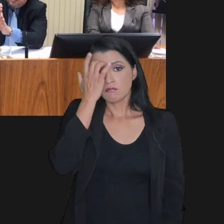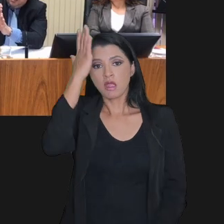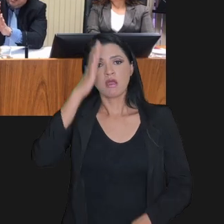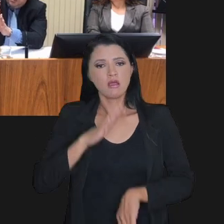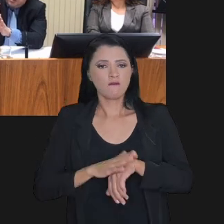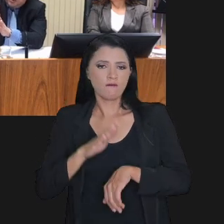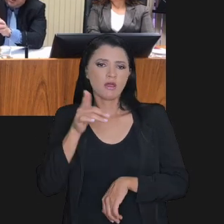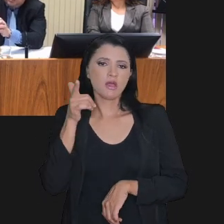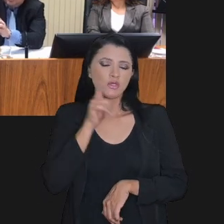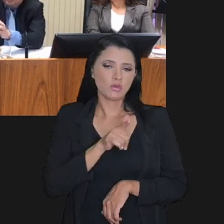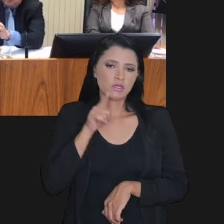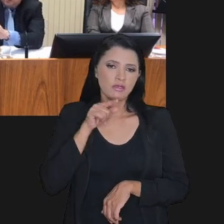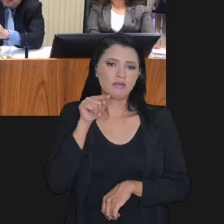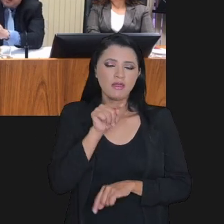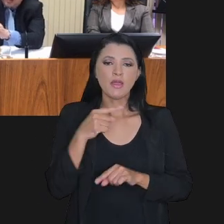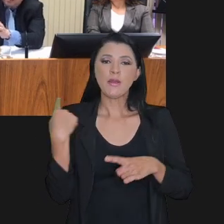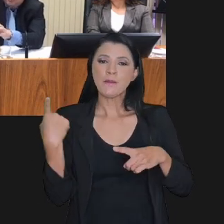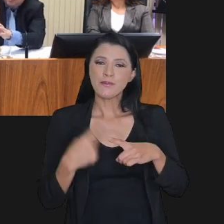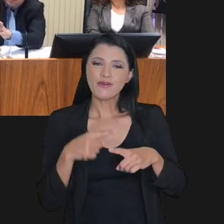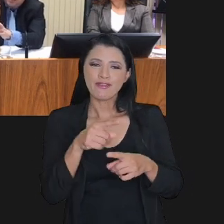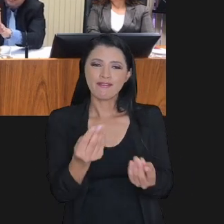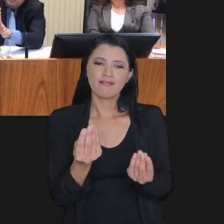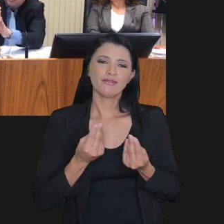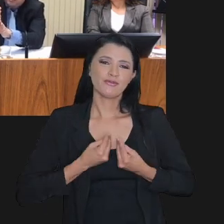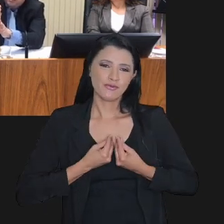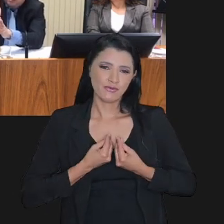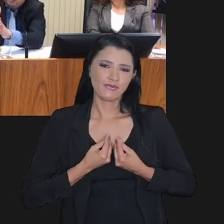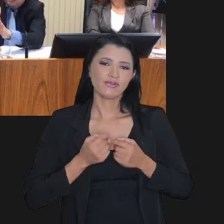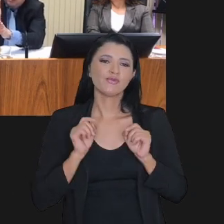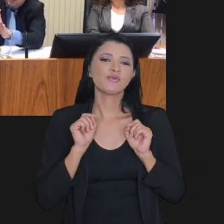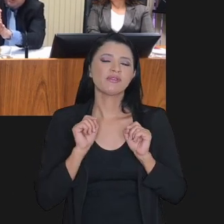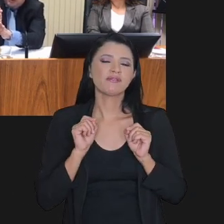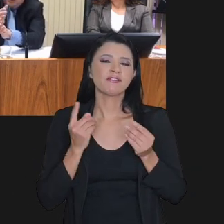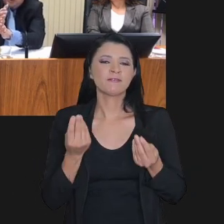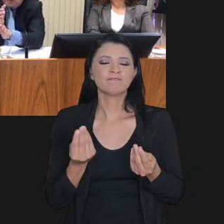então ficou mais fácil escolher o PLR porque ela trouxe